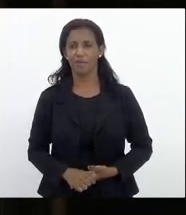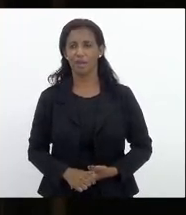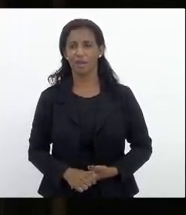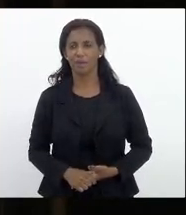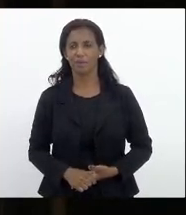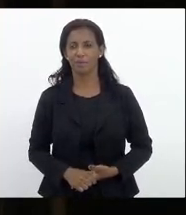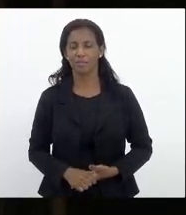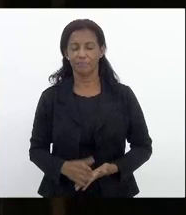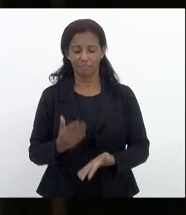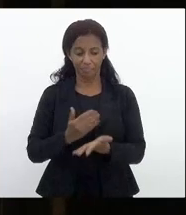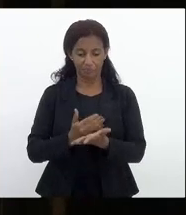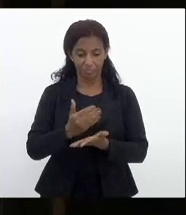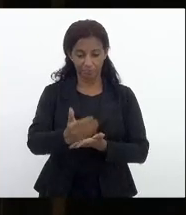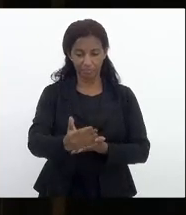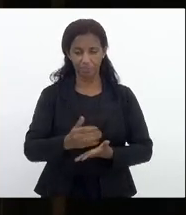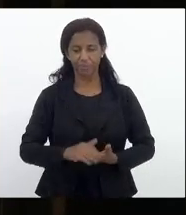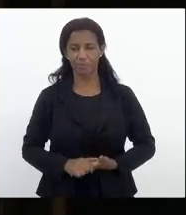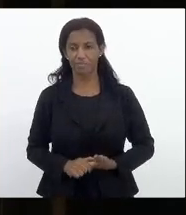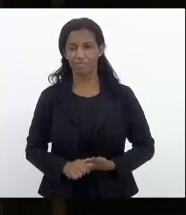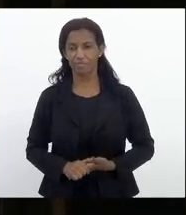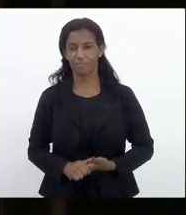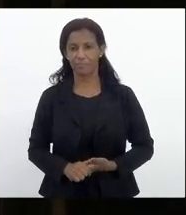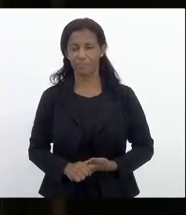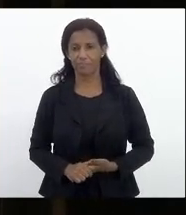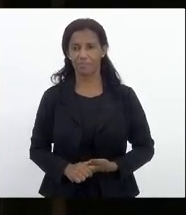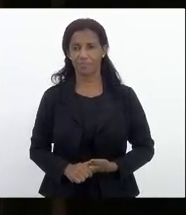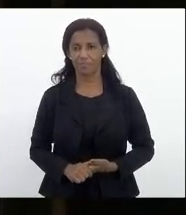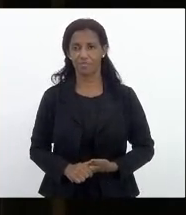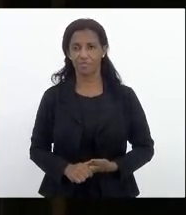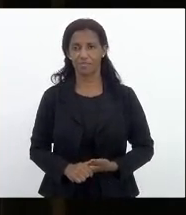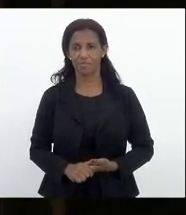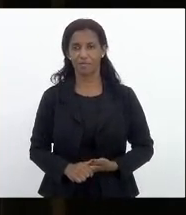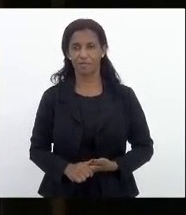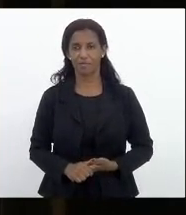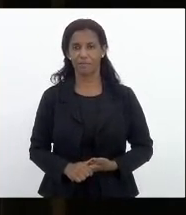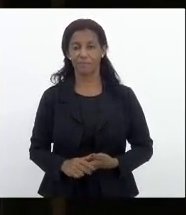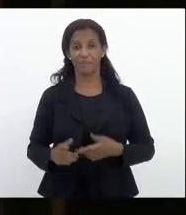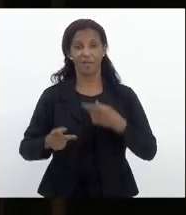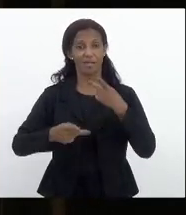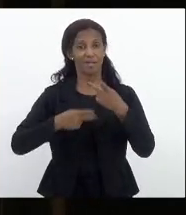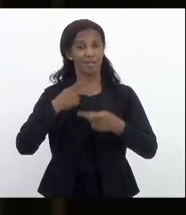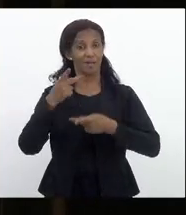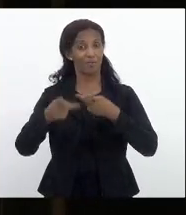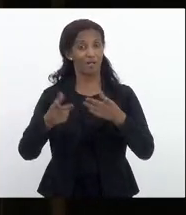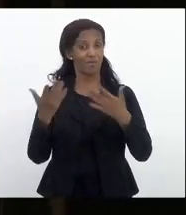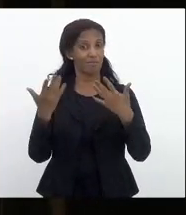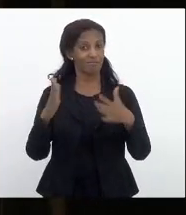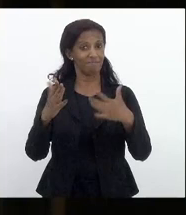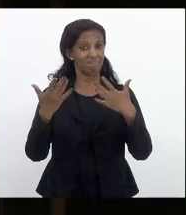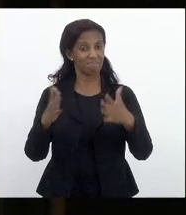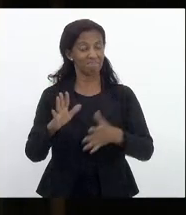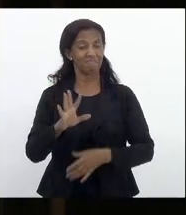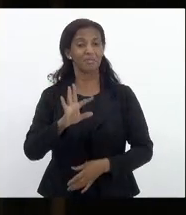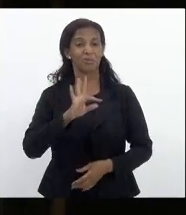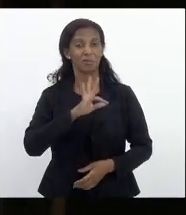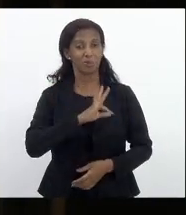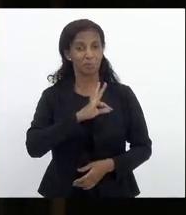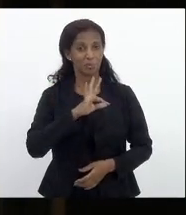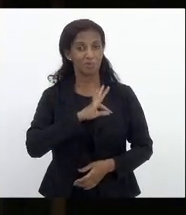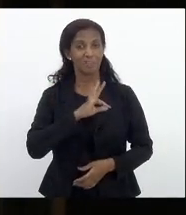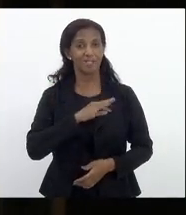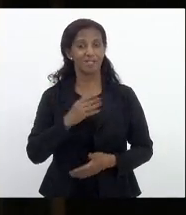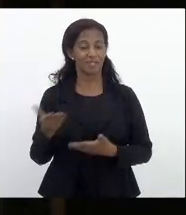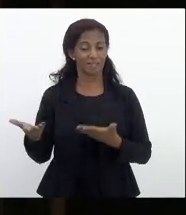gostaria de começar essa fala parabenizando os policiais que estiveram hoje